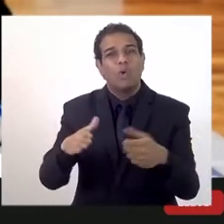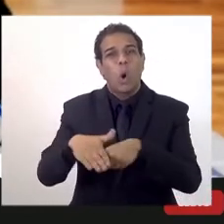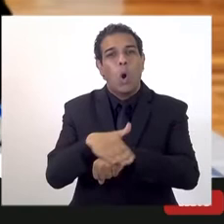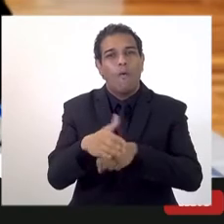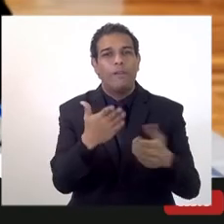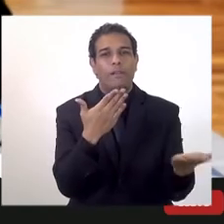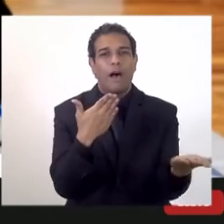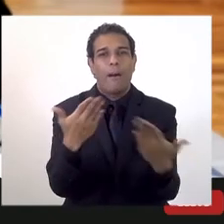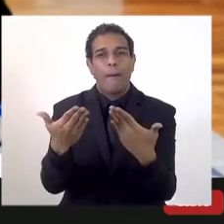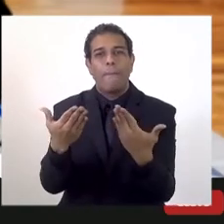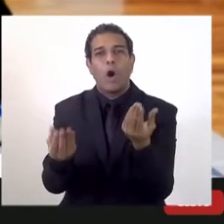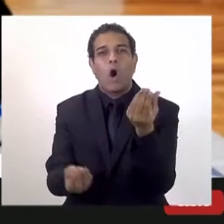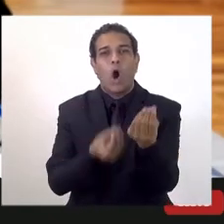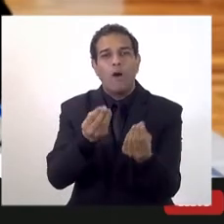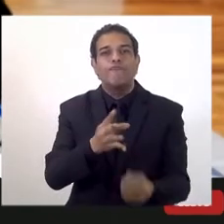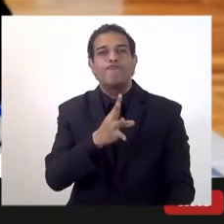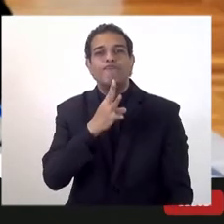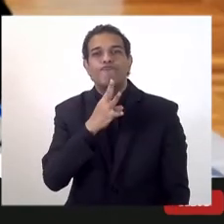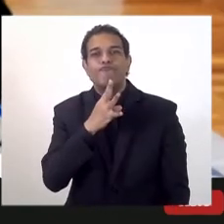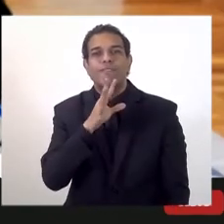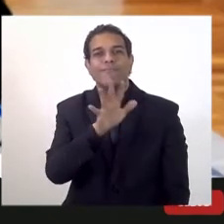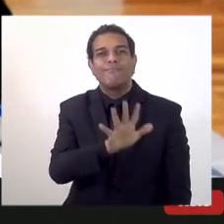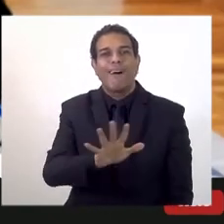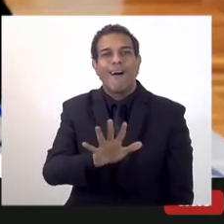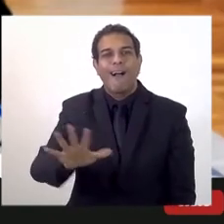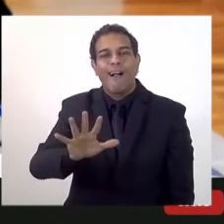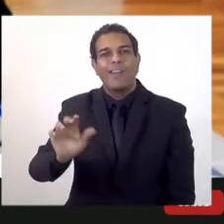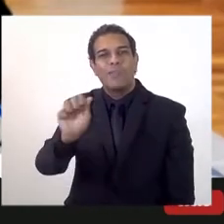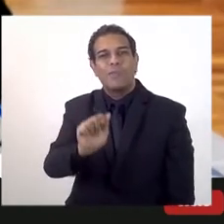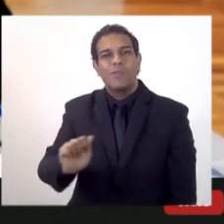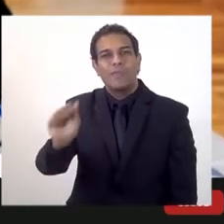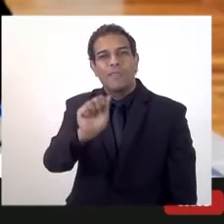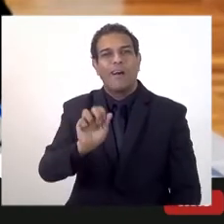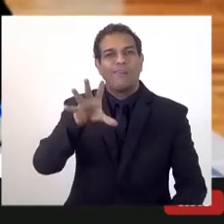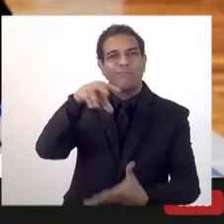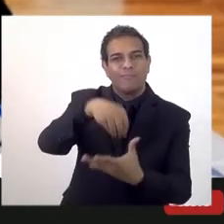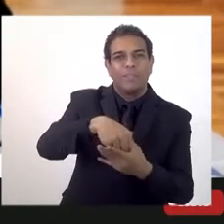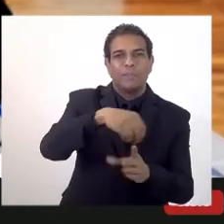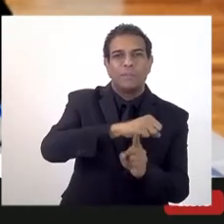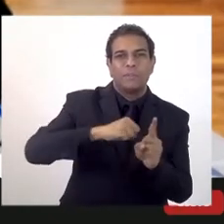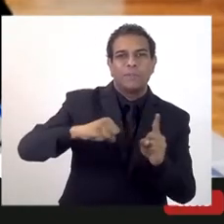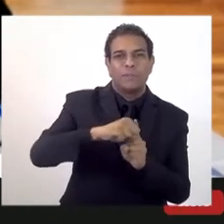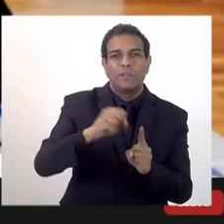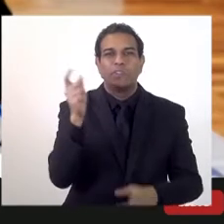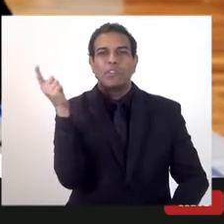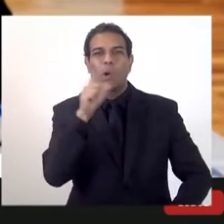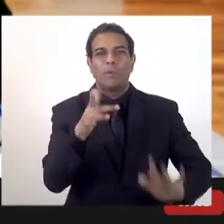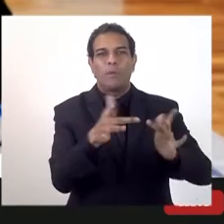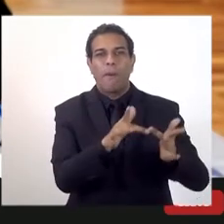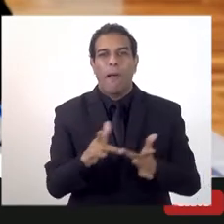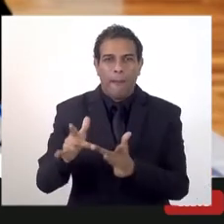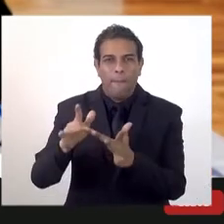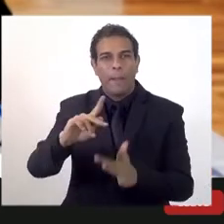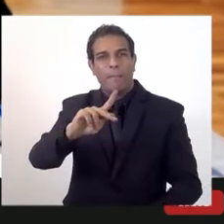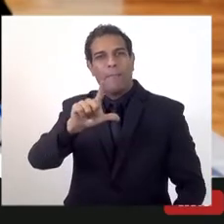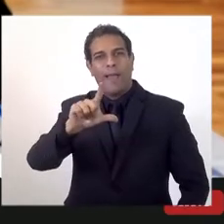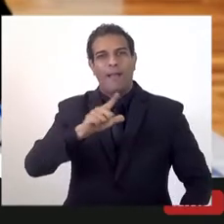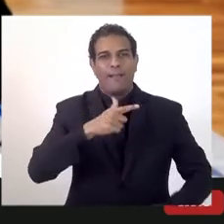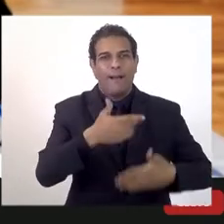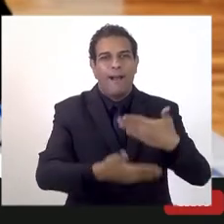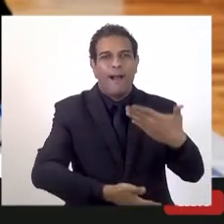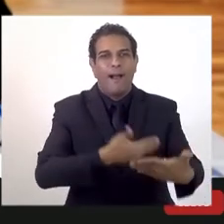as instituições, ouvir toda a sociedade, e tentar aqui modular através de projetos de leis e leis.